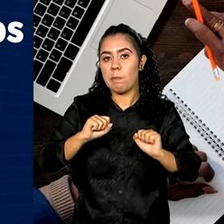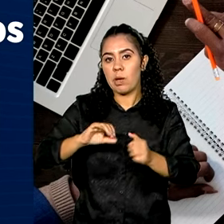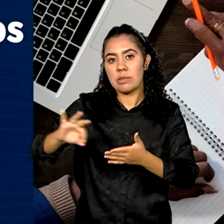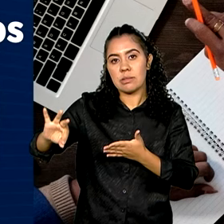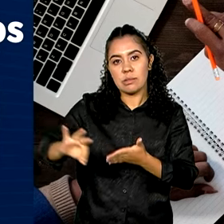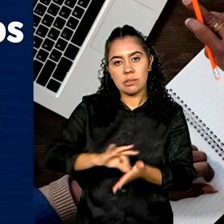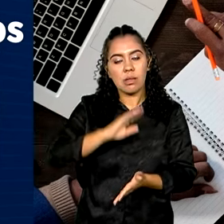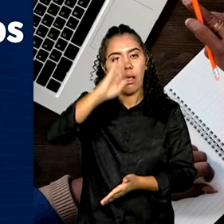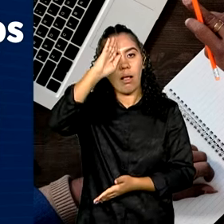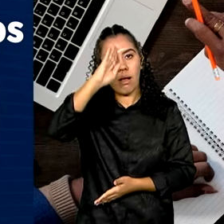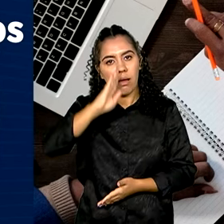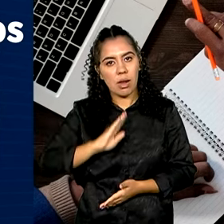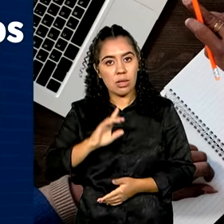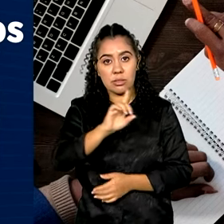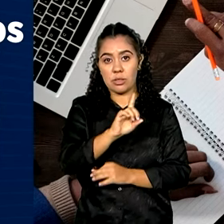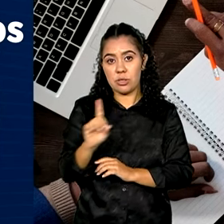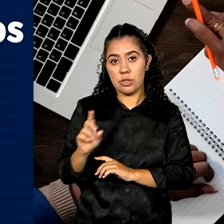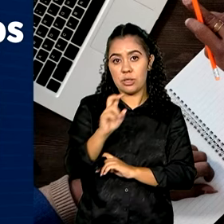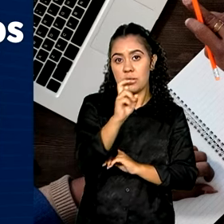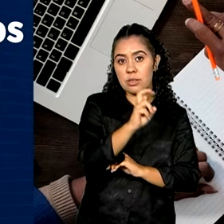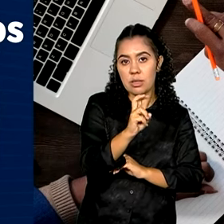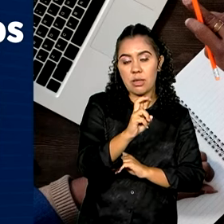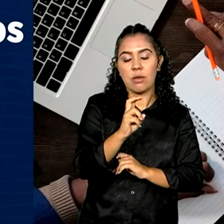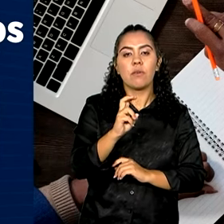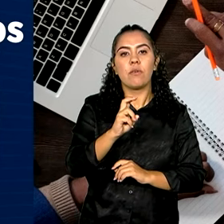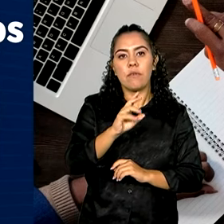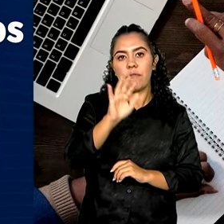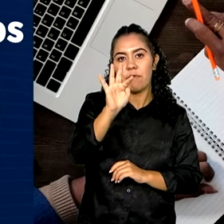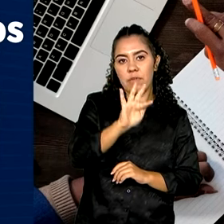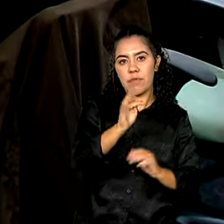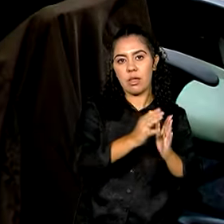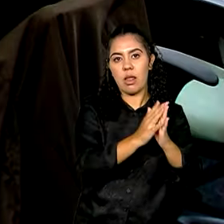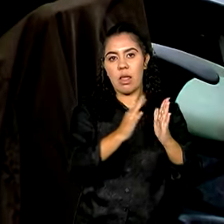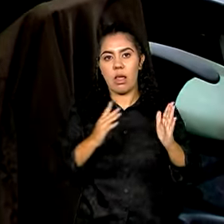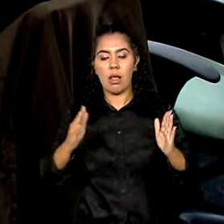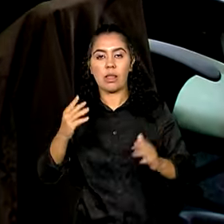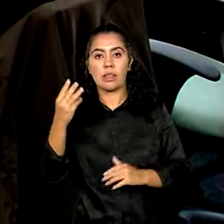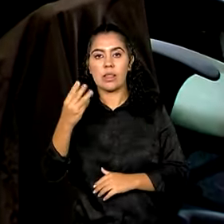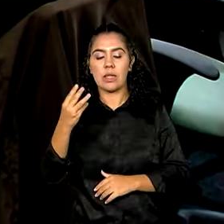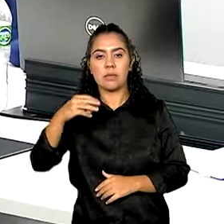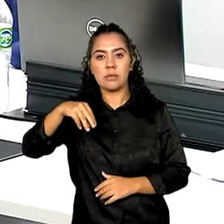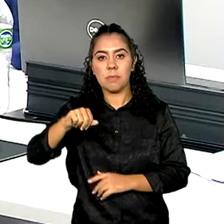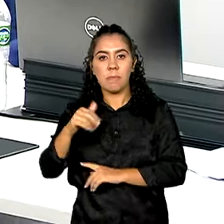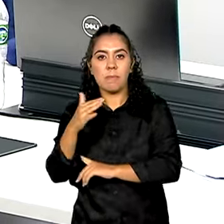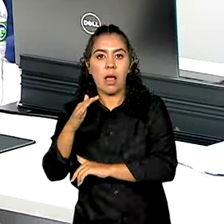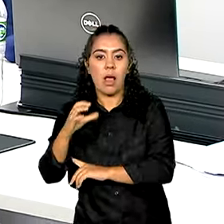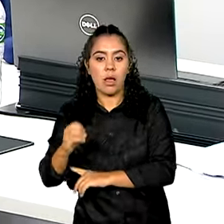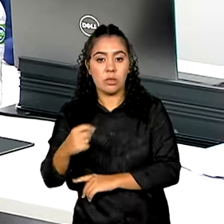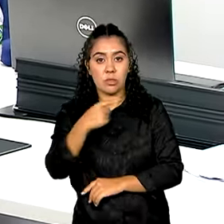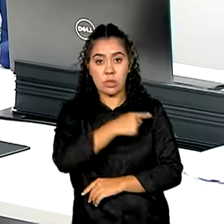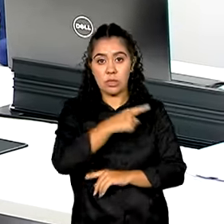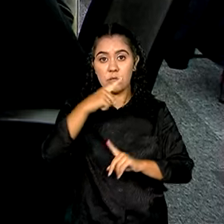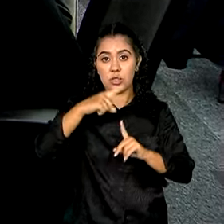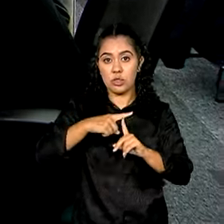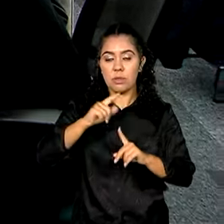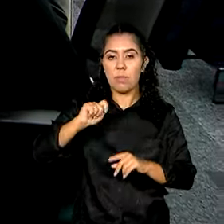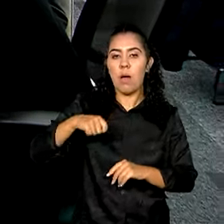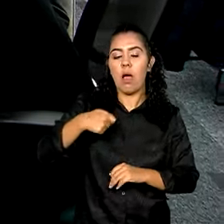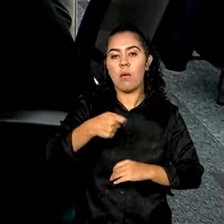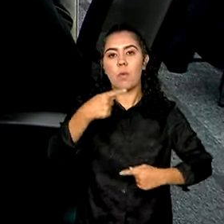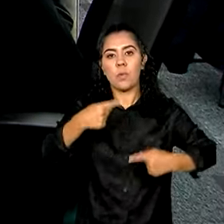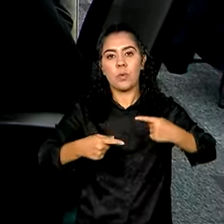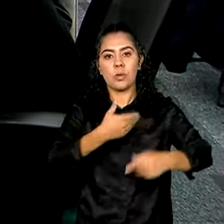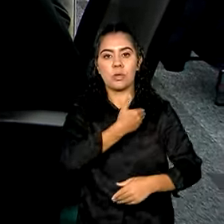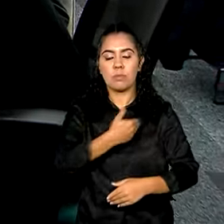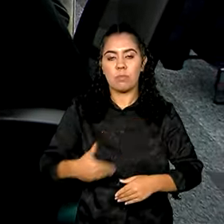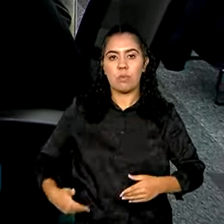graça de 5 de fevereiro a 3 de março. O Inovativa é uma política pública que apoia